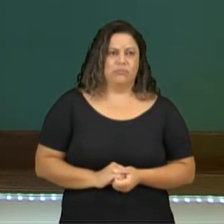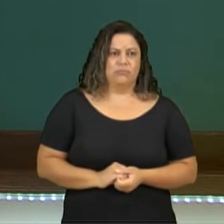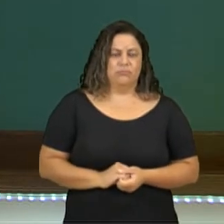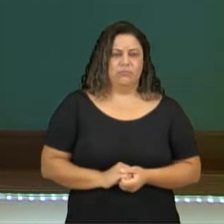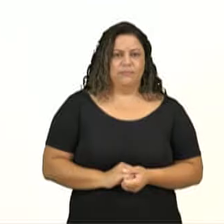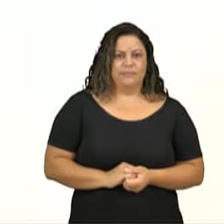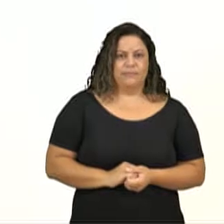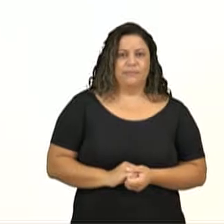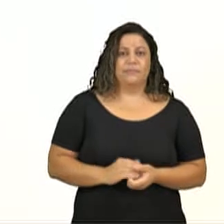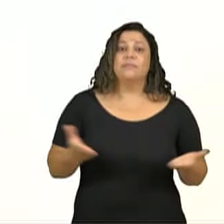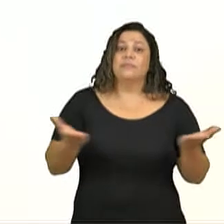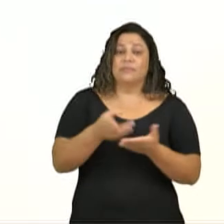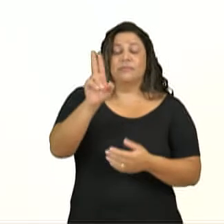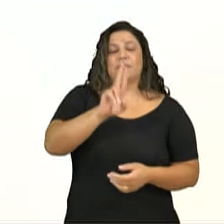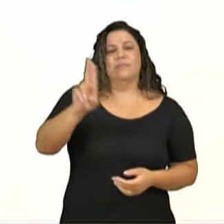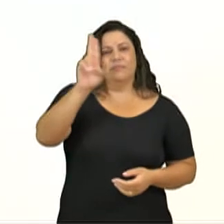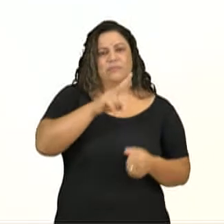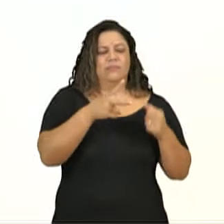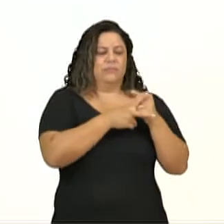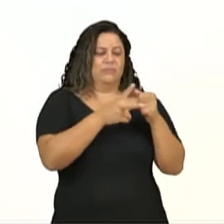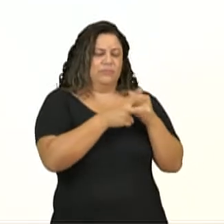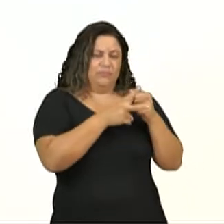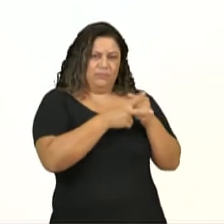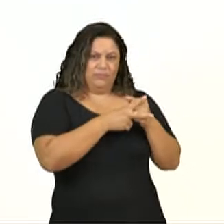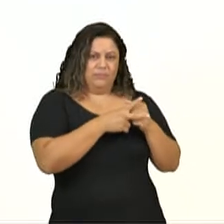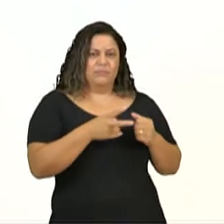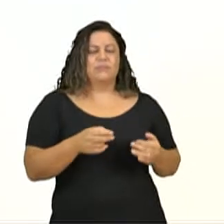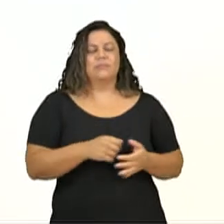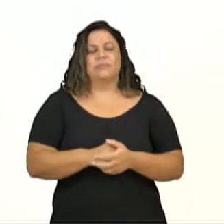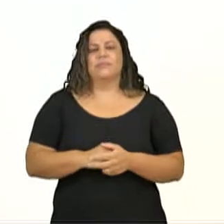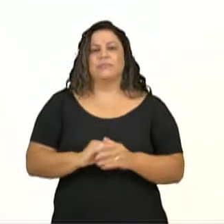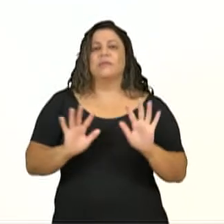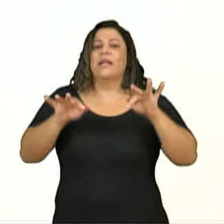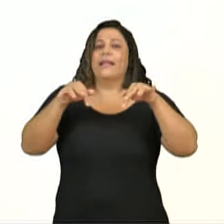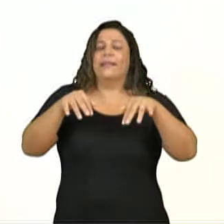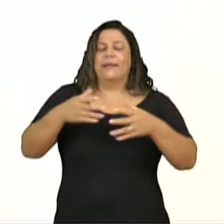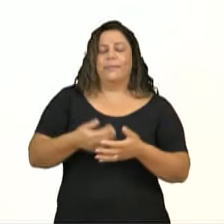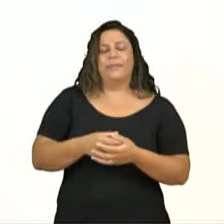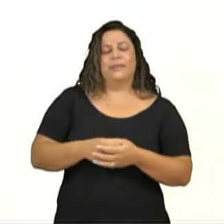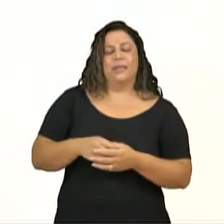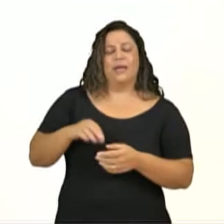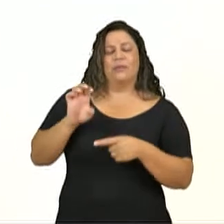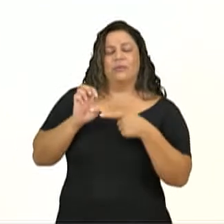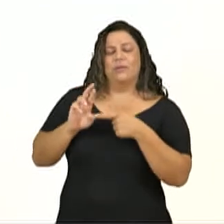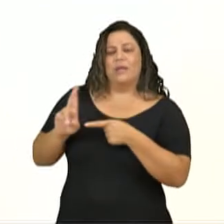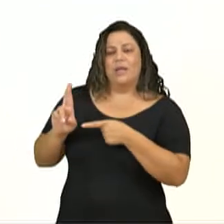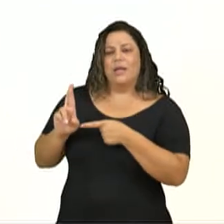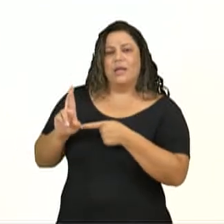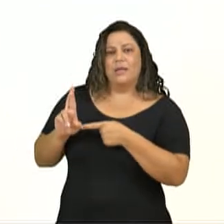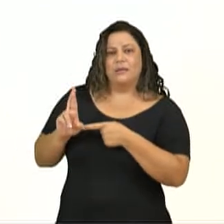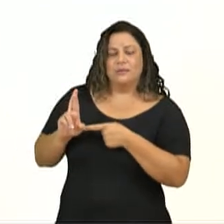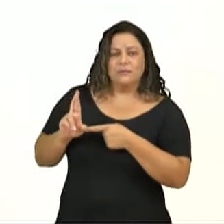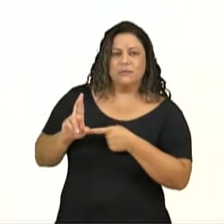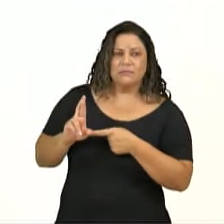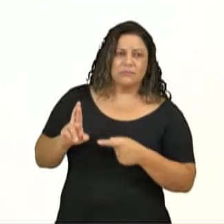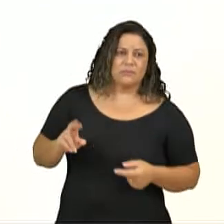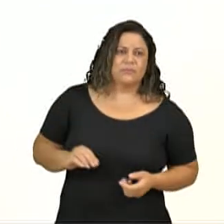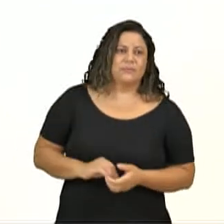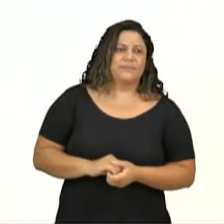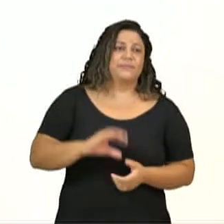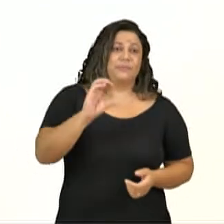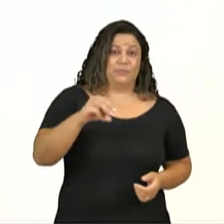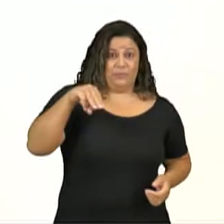Para o uso de usted, verbos da segunda conjugação, terminados em er. Então, lá em tu, ficaria